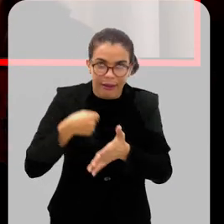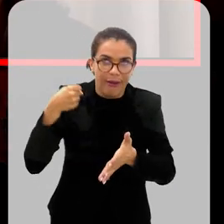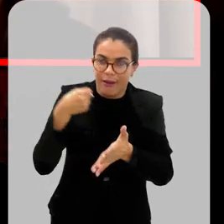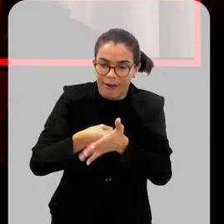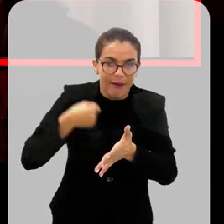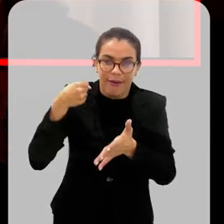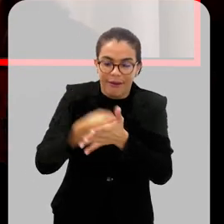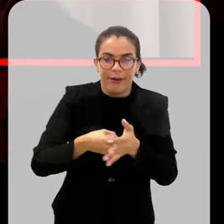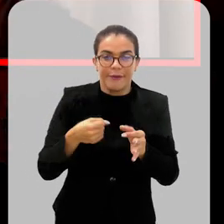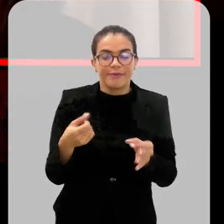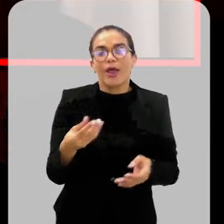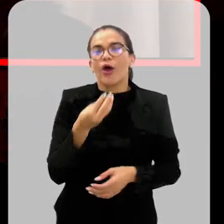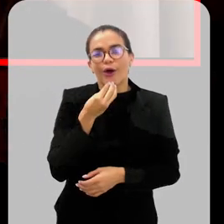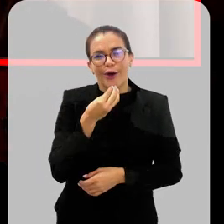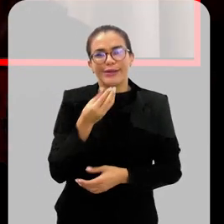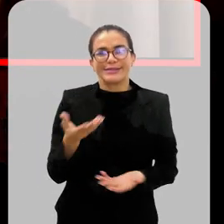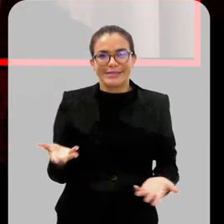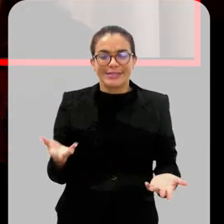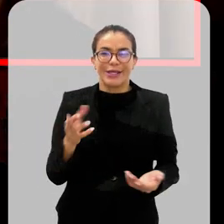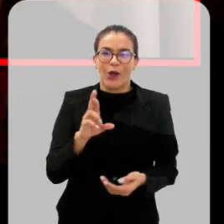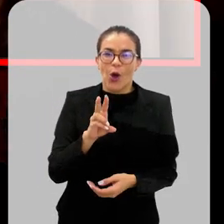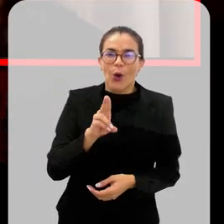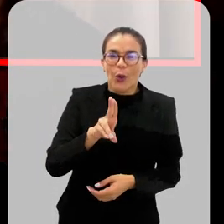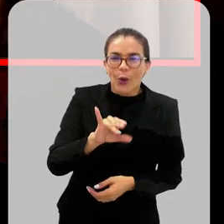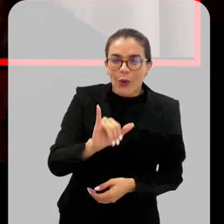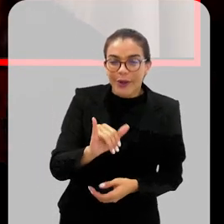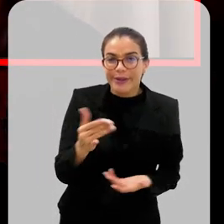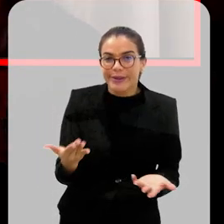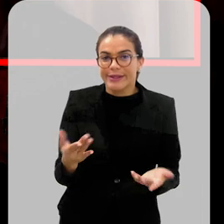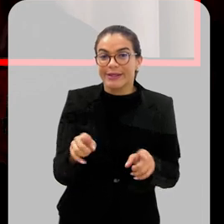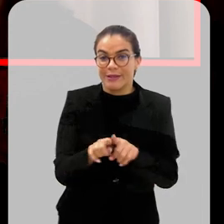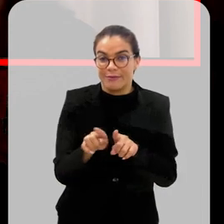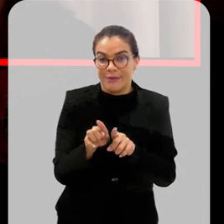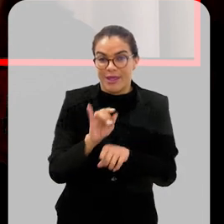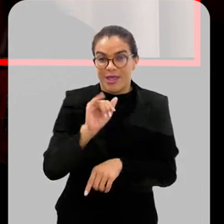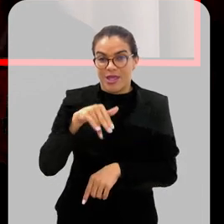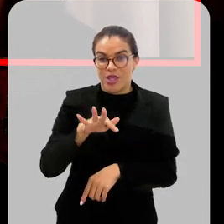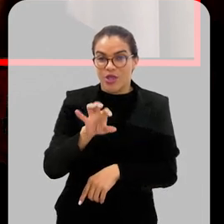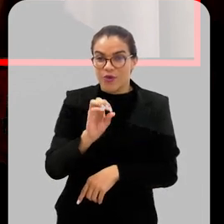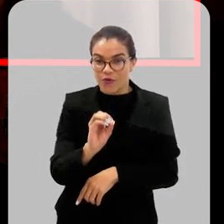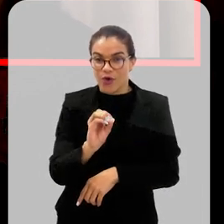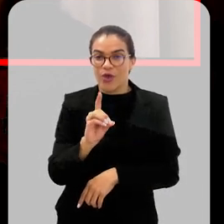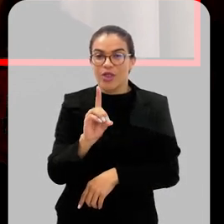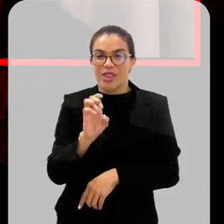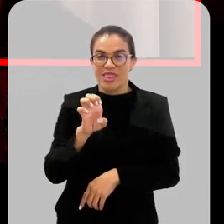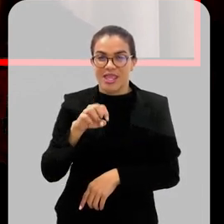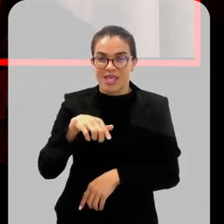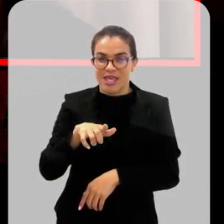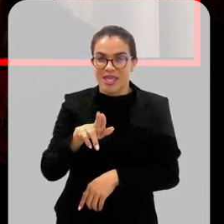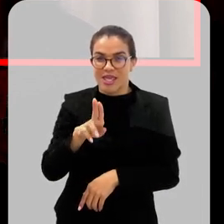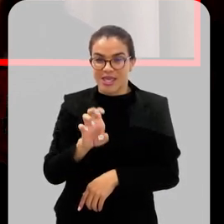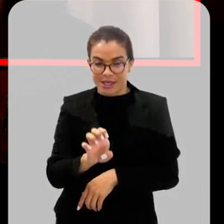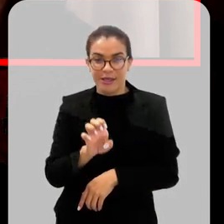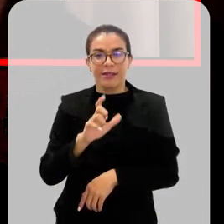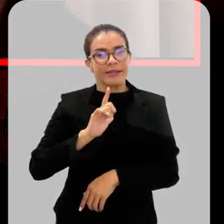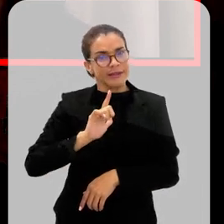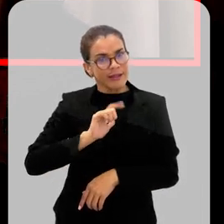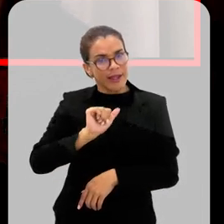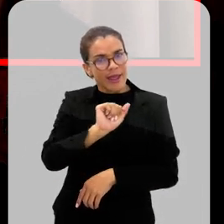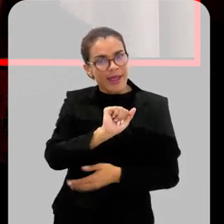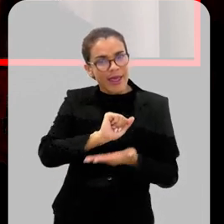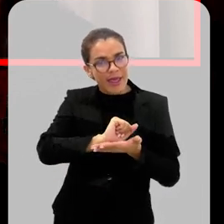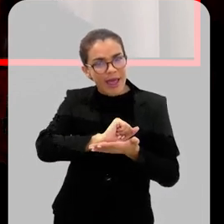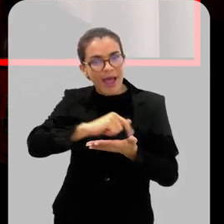bastante nisso, né? Com certeza. Inclusive, Rui, o Infodeng tem um aplicativo para celulares